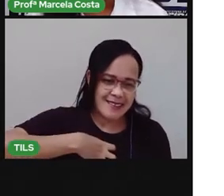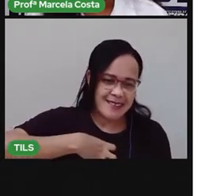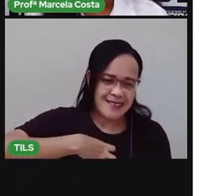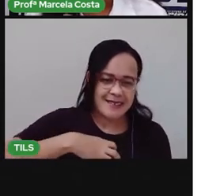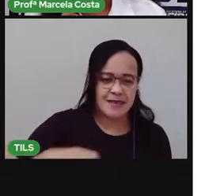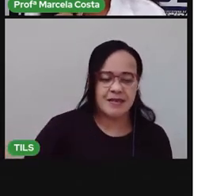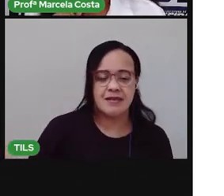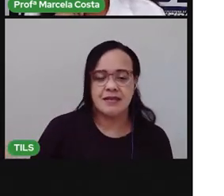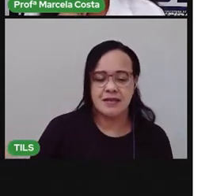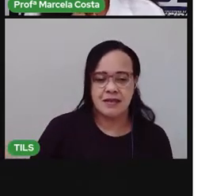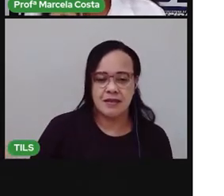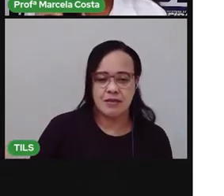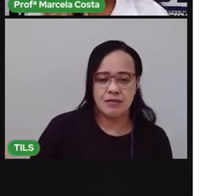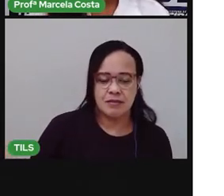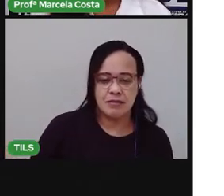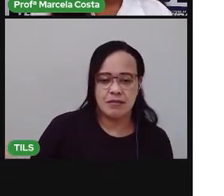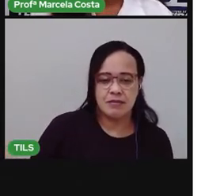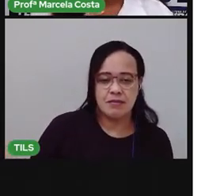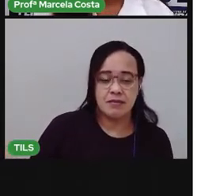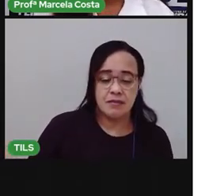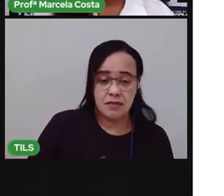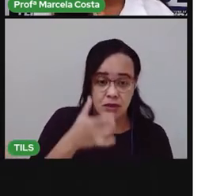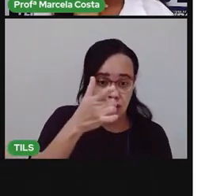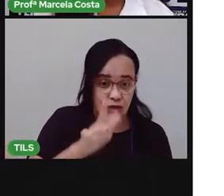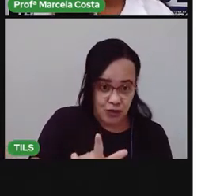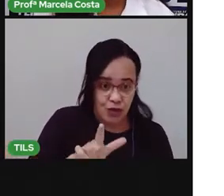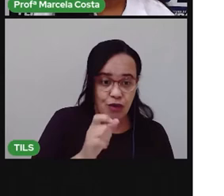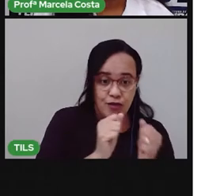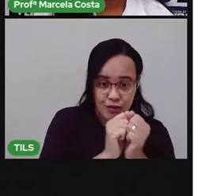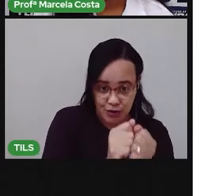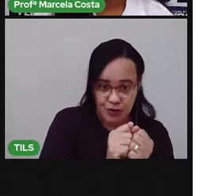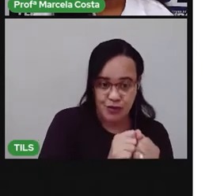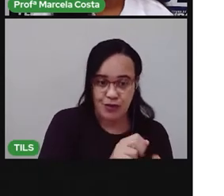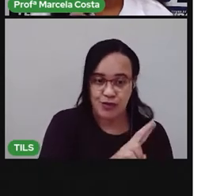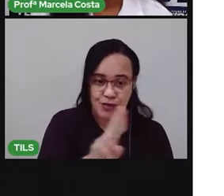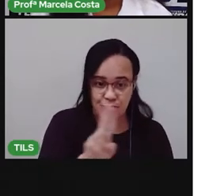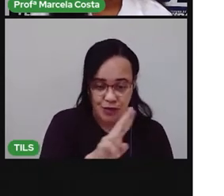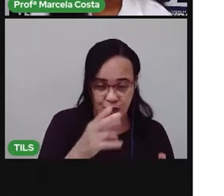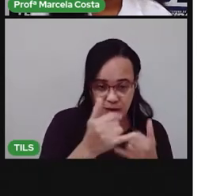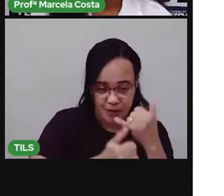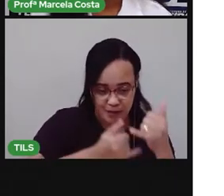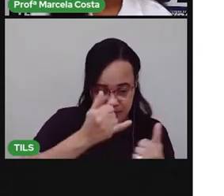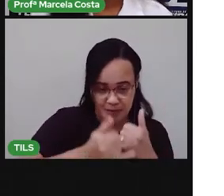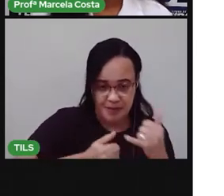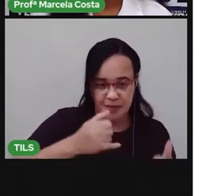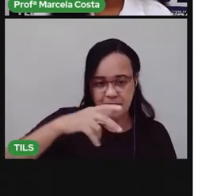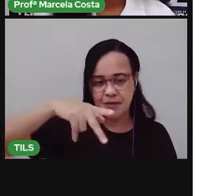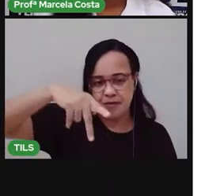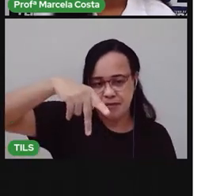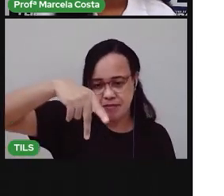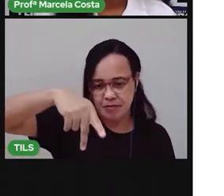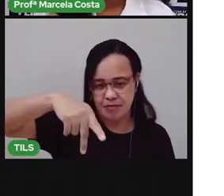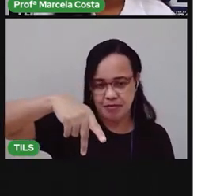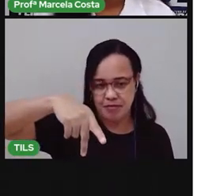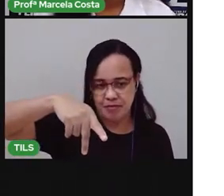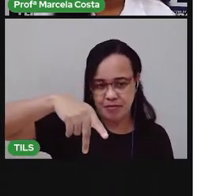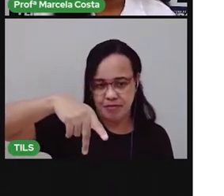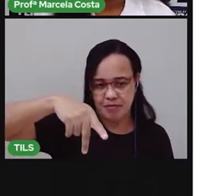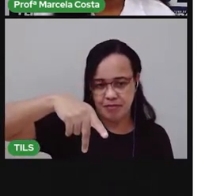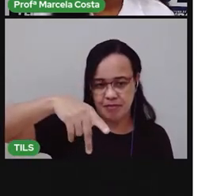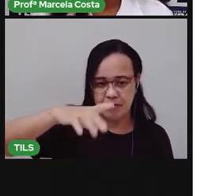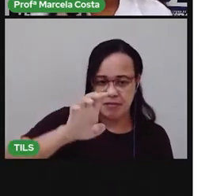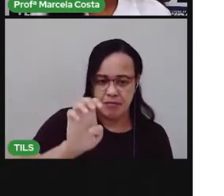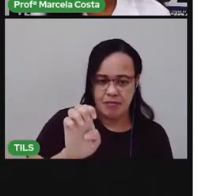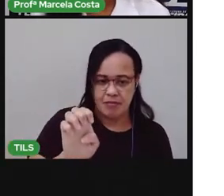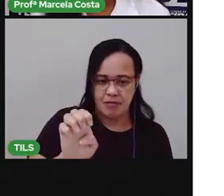Criança, vamos repetir o nome do outro brinquedo. Pé-teca. E aí você vai ver que pé